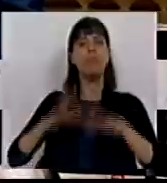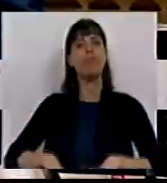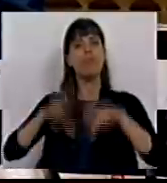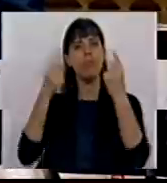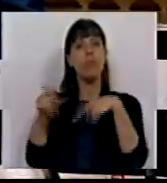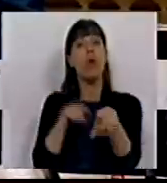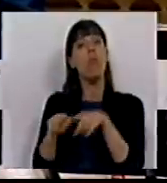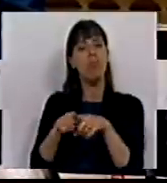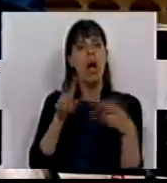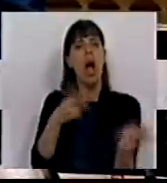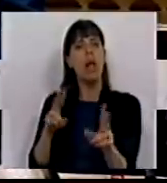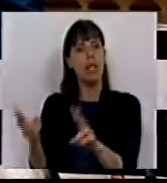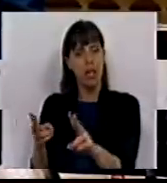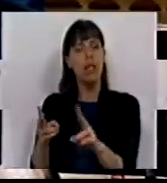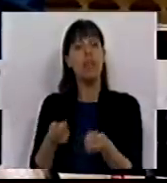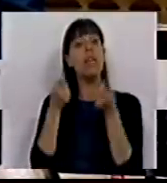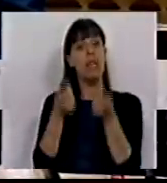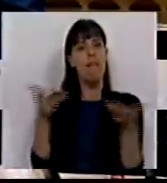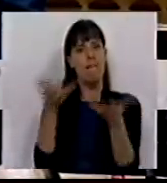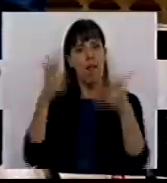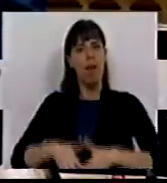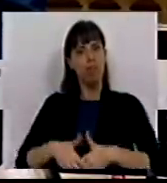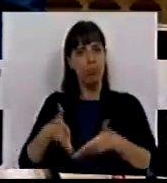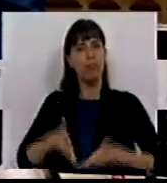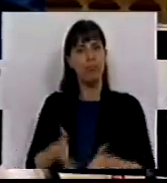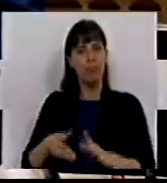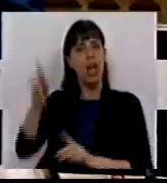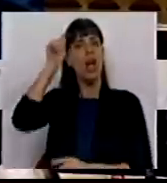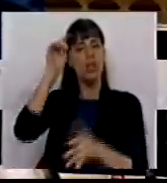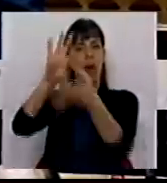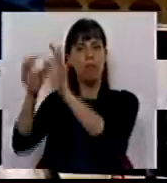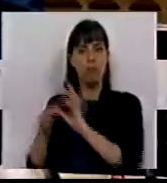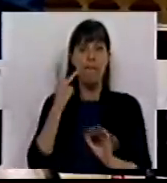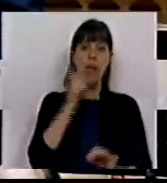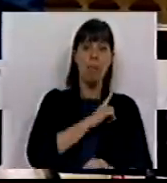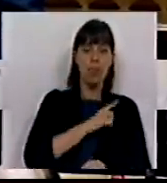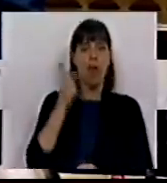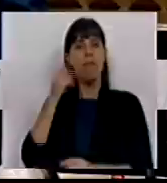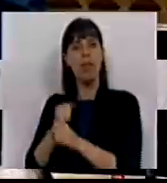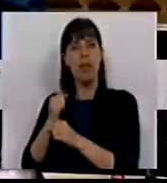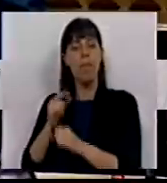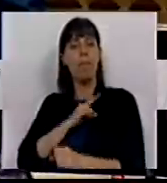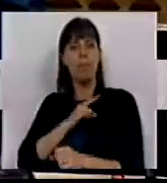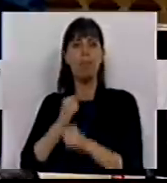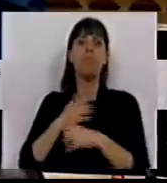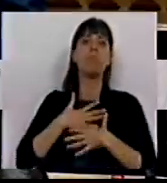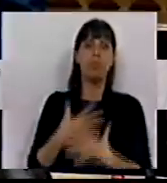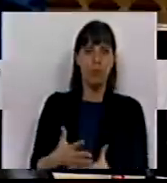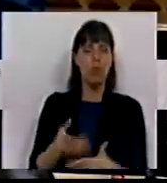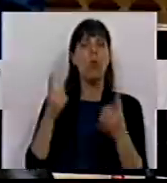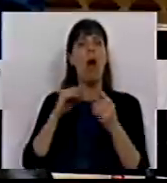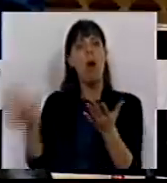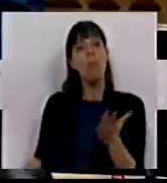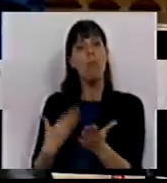desenvolvimento de uma política alternativa que incentiva a natalidade, respeitando a articulação da vida pessoal e familiar com a vida profissional,